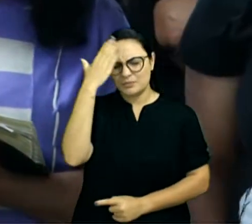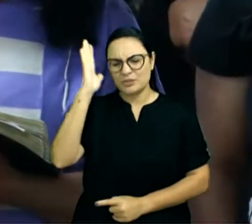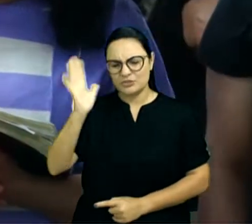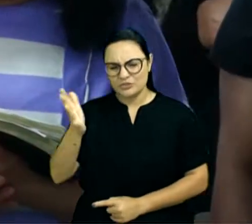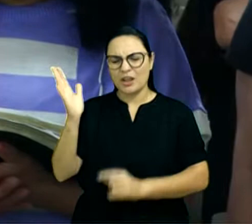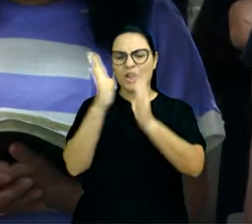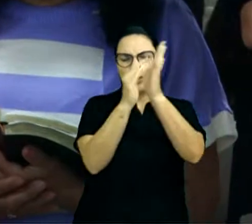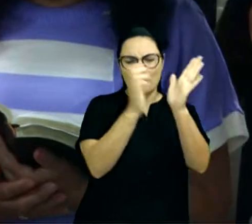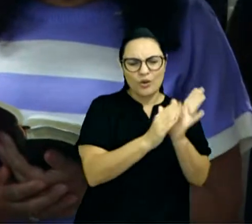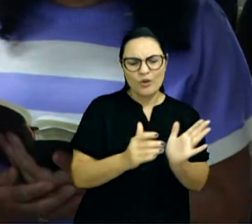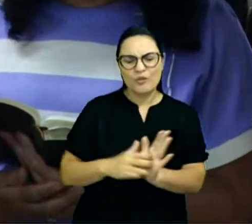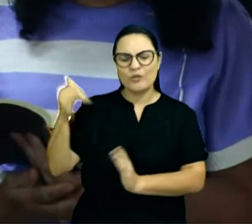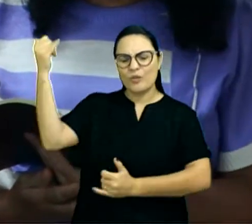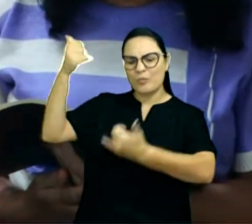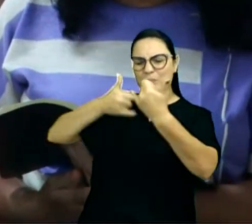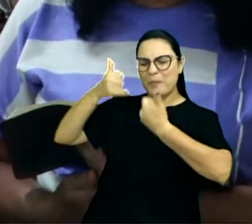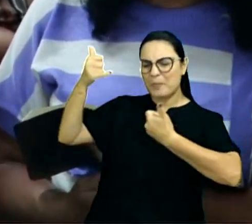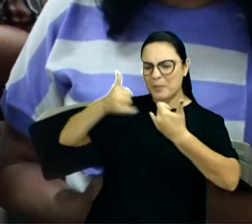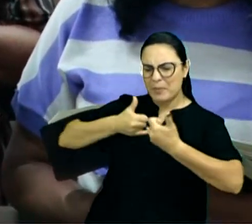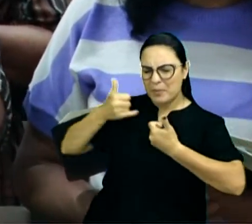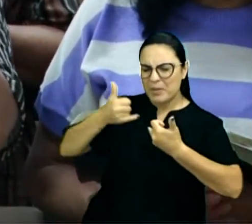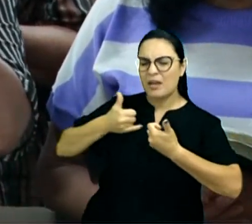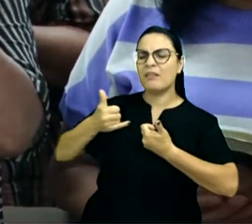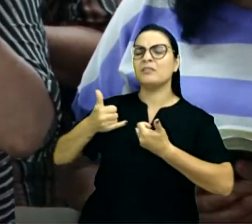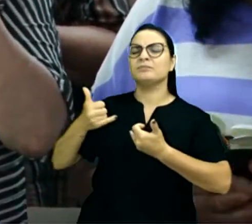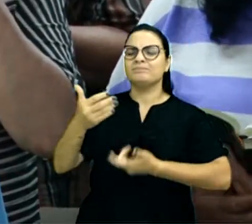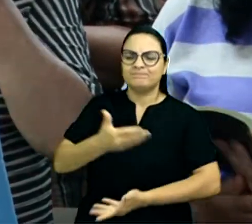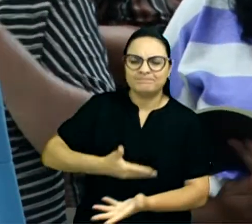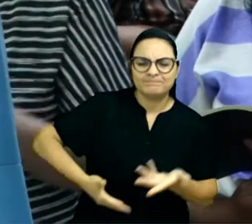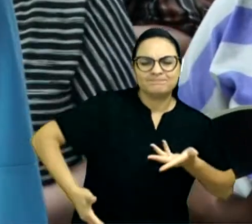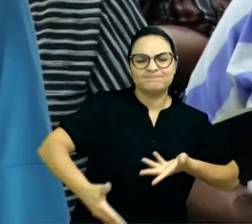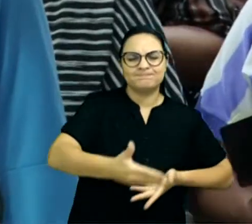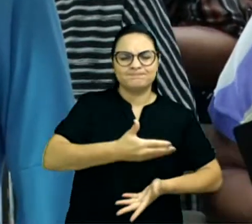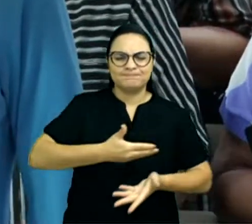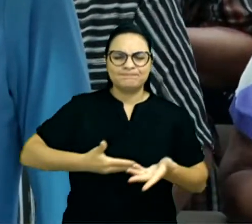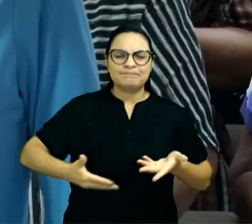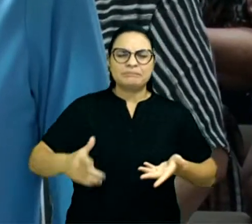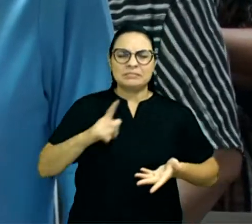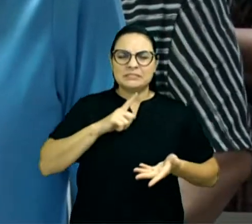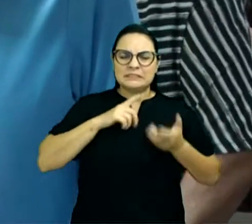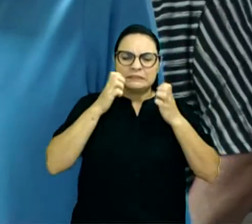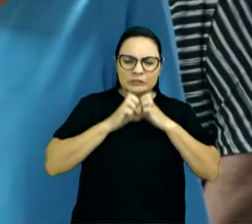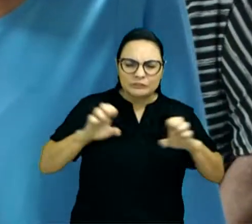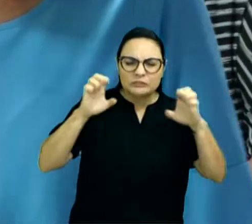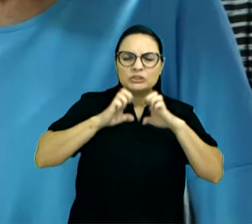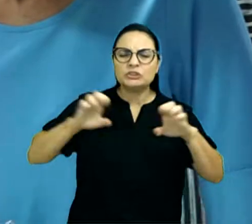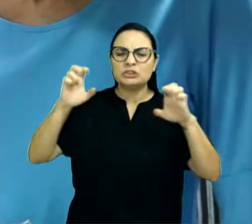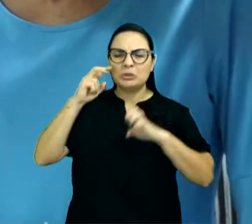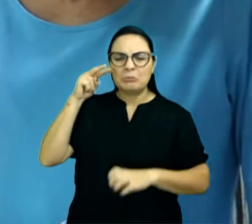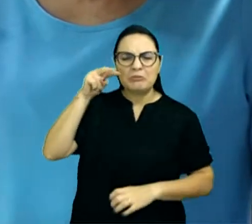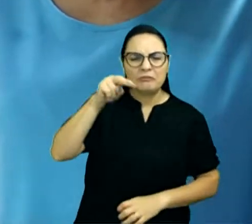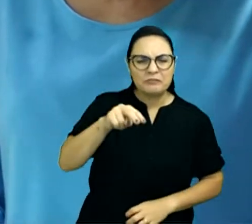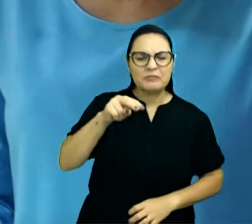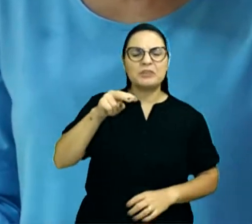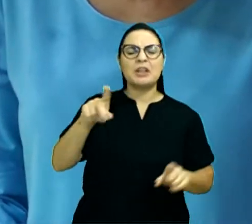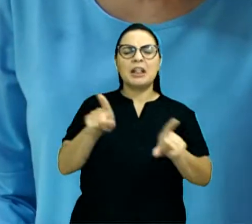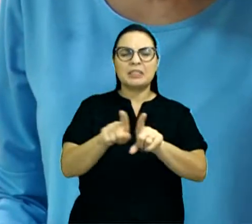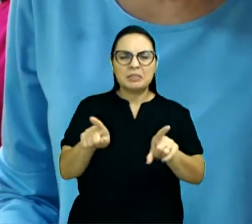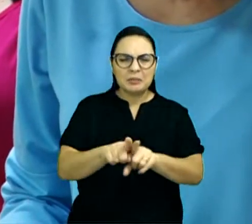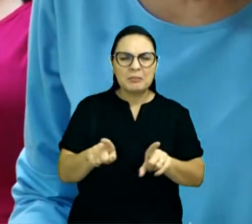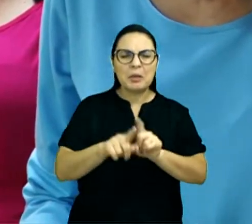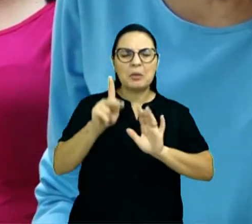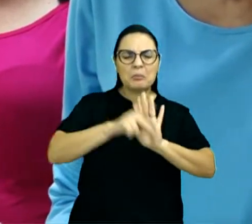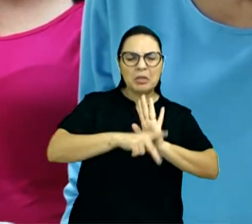louvores, nos avisos, no compartilhar aqui dos evangelismos e também dessa entrega das